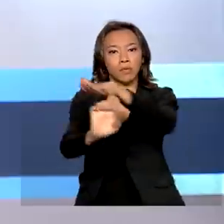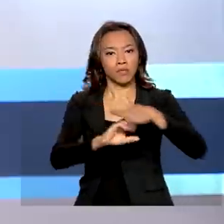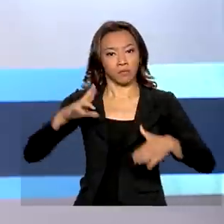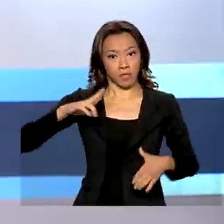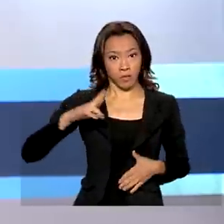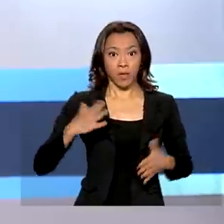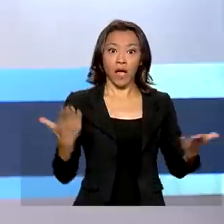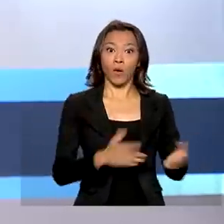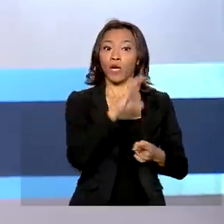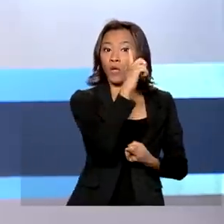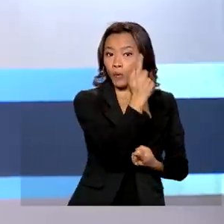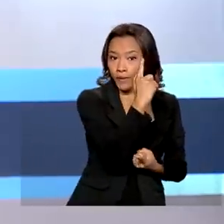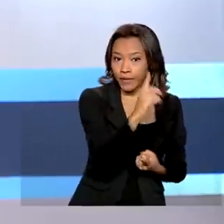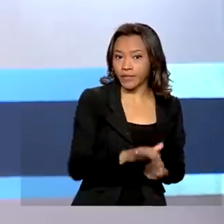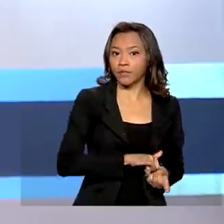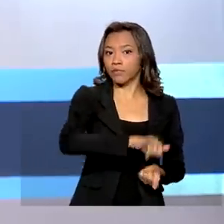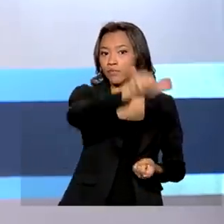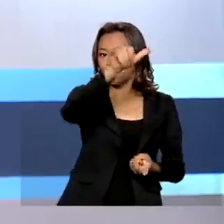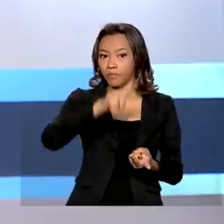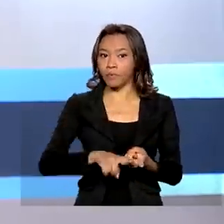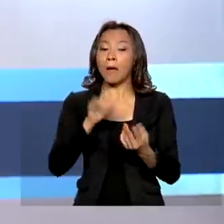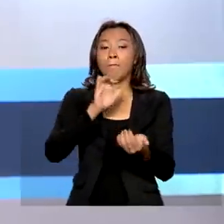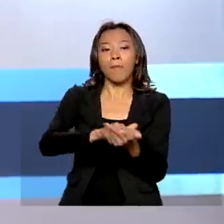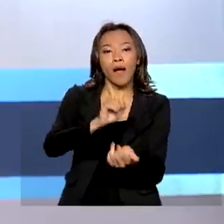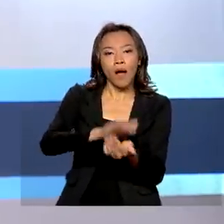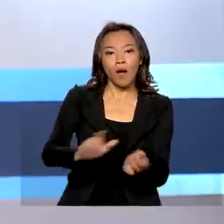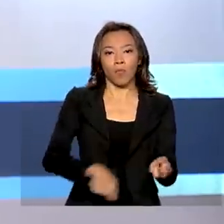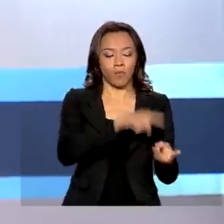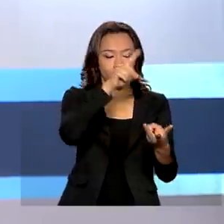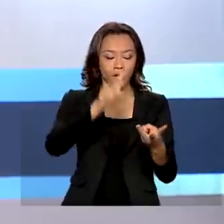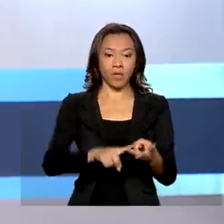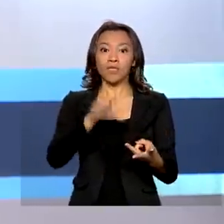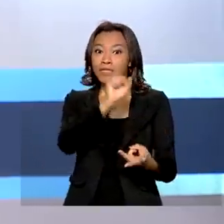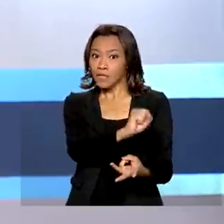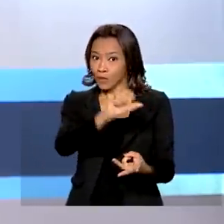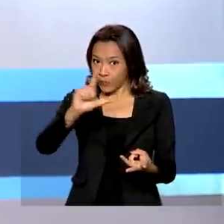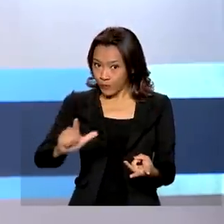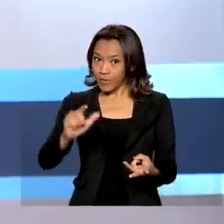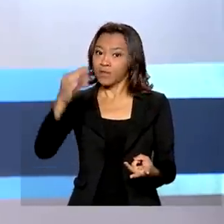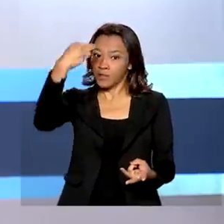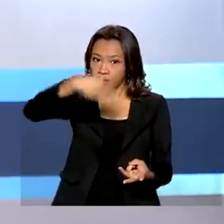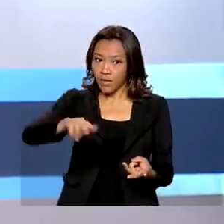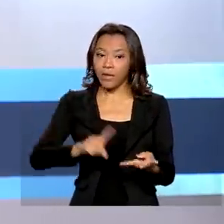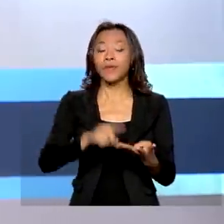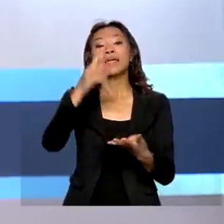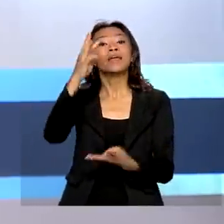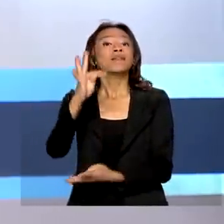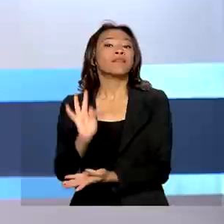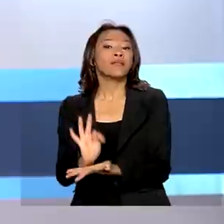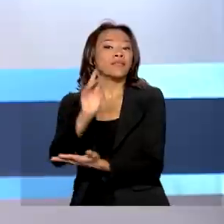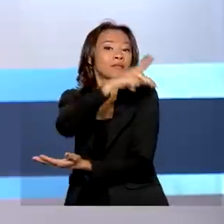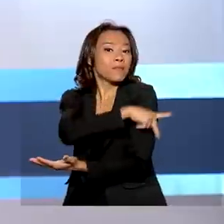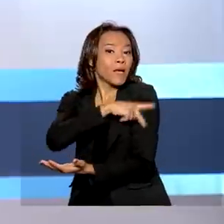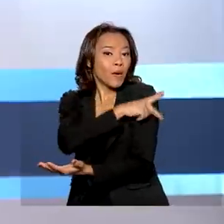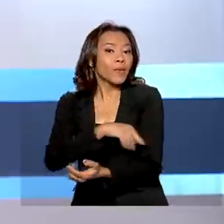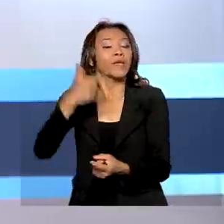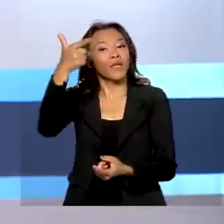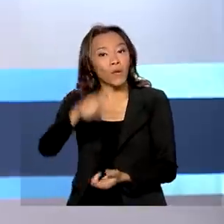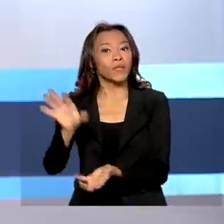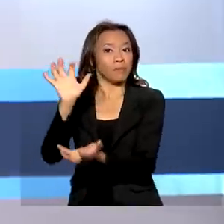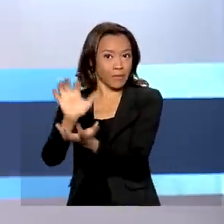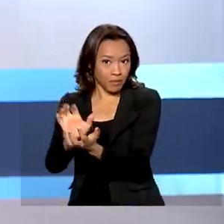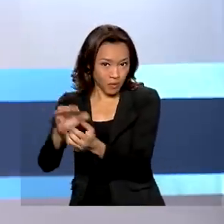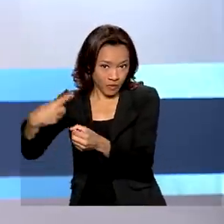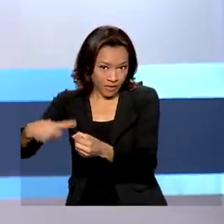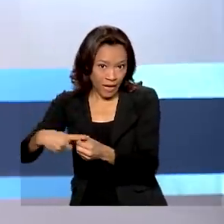terminais de Goiânia, em Goiás, Palmas, no Tocantins, São Luís e Imperatriz, no Maranhão, Teresina, Piauí e Petrolina, em Pernambuco,